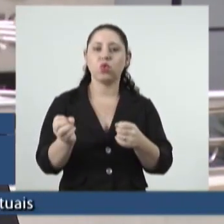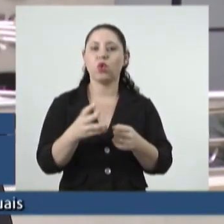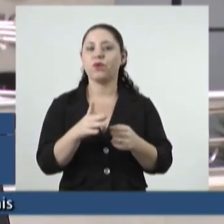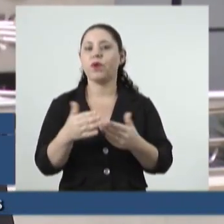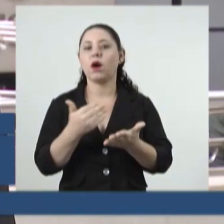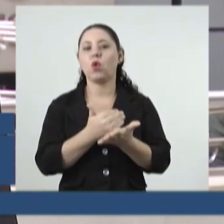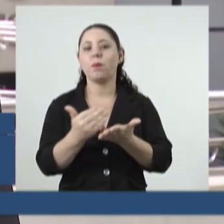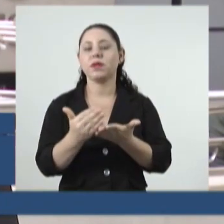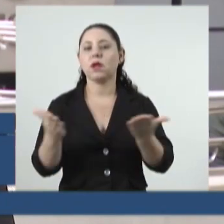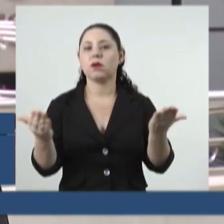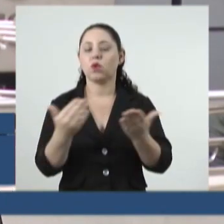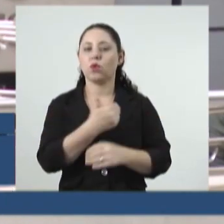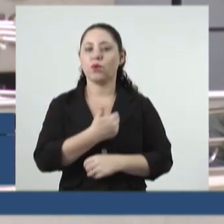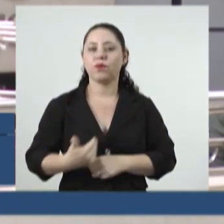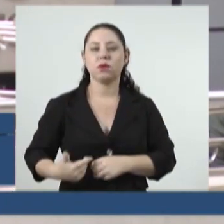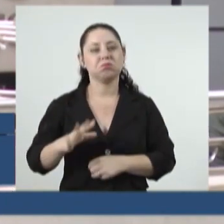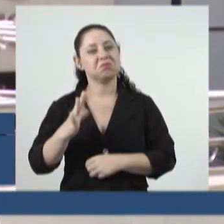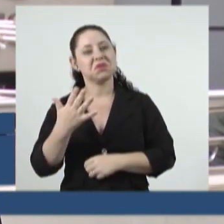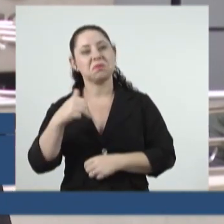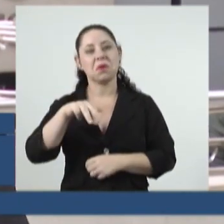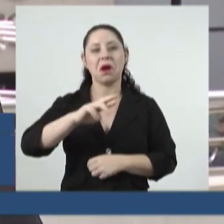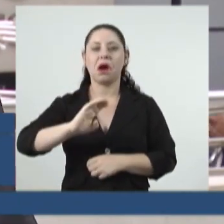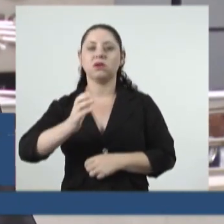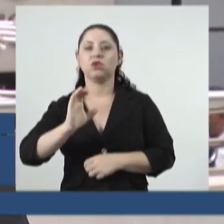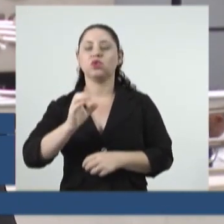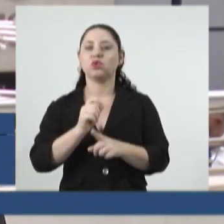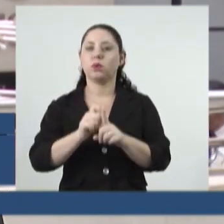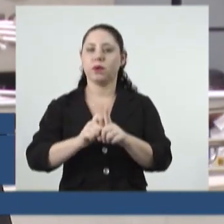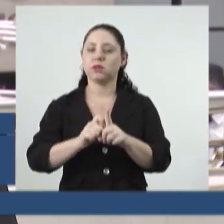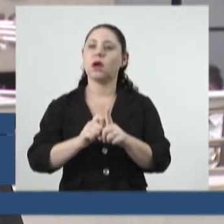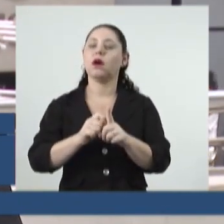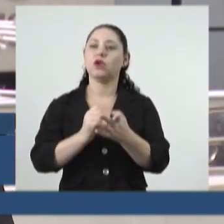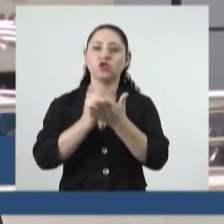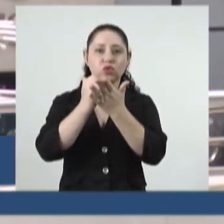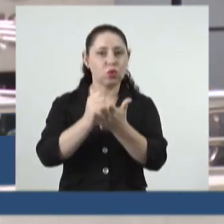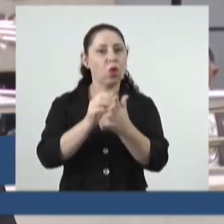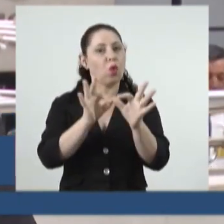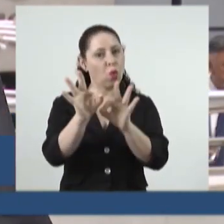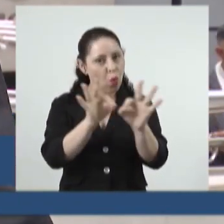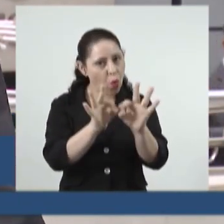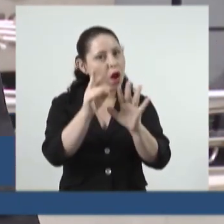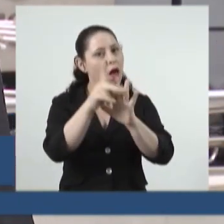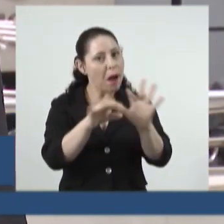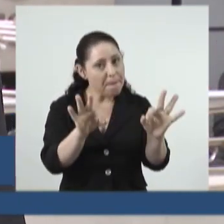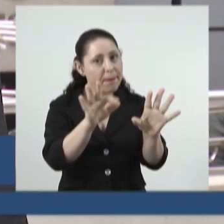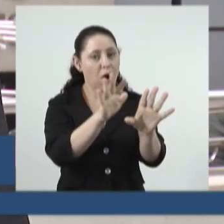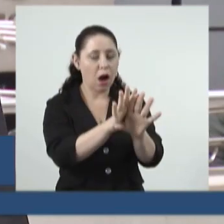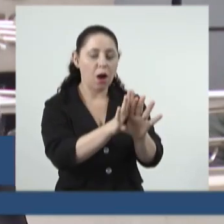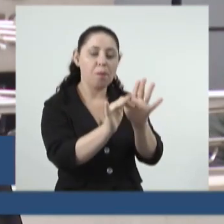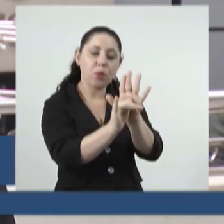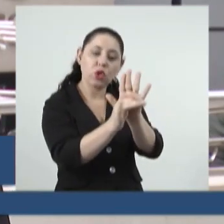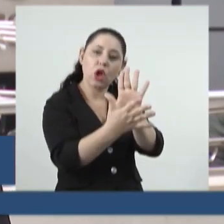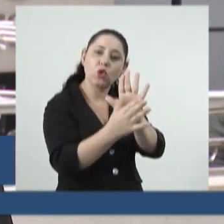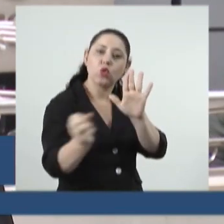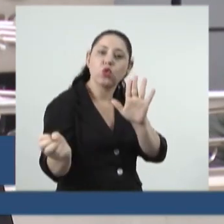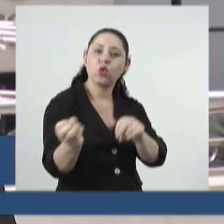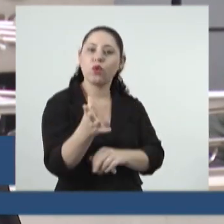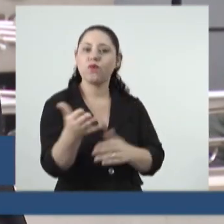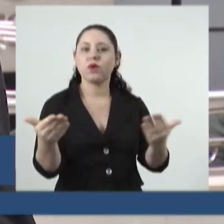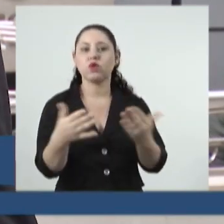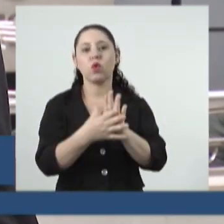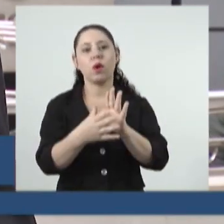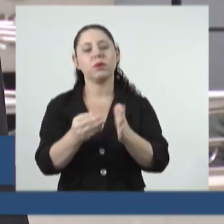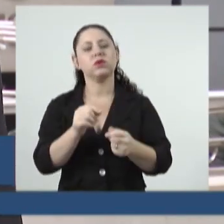que deve ser lançado pelo governador provavelmente no mês de março, então a gente ajudou a organizar, está tudo pronto, que é um novo modelo de municipalismo, seguindo lá